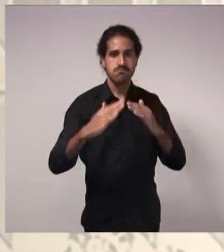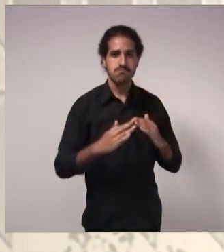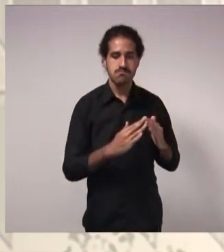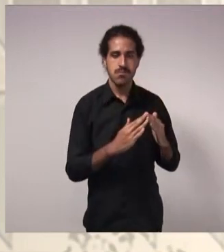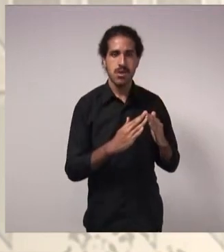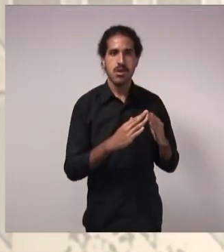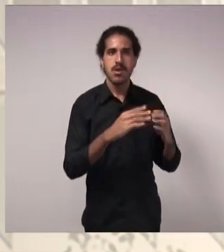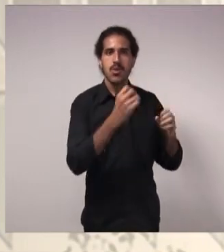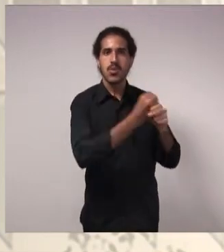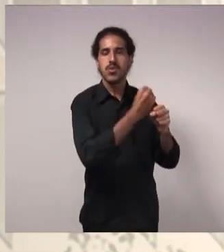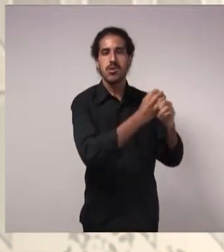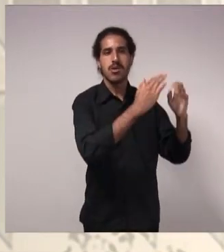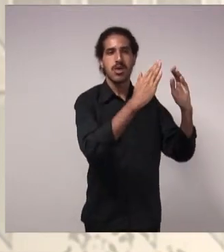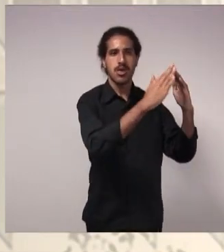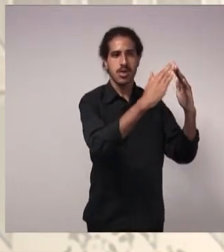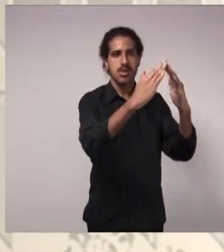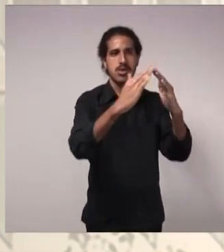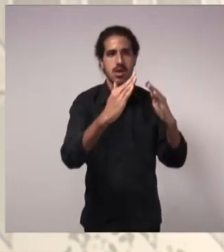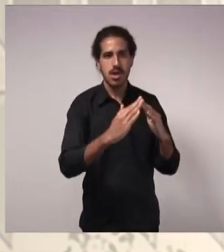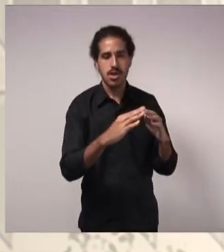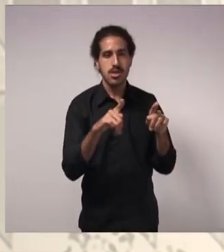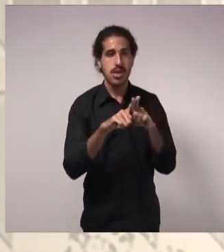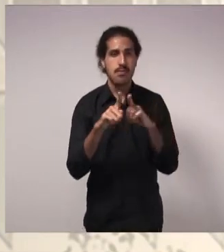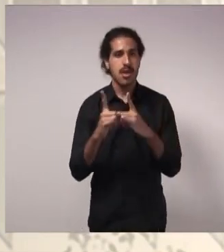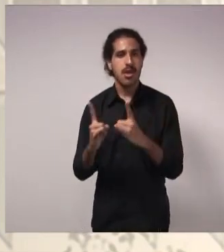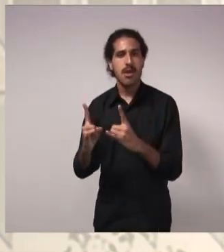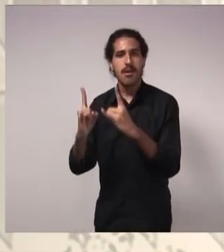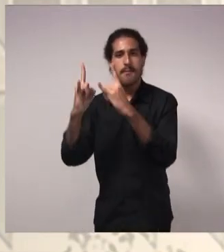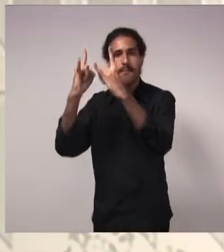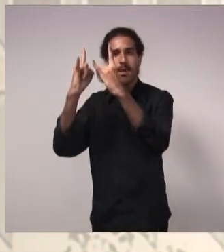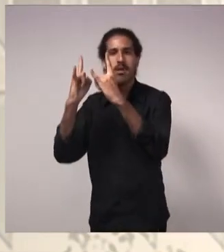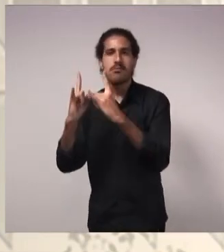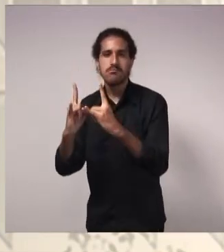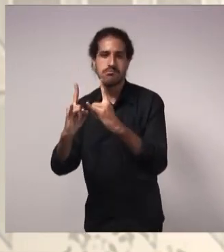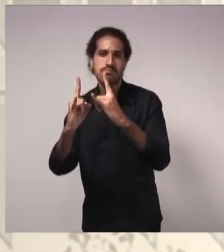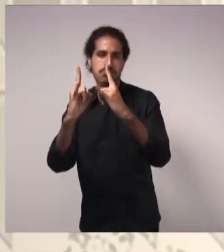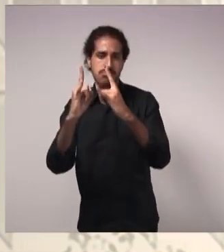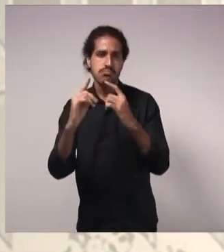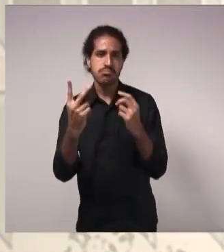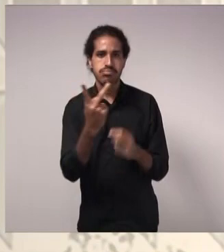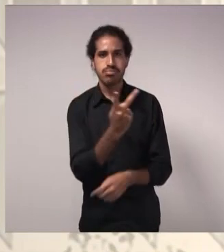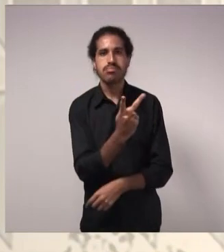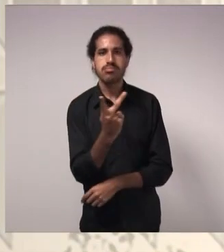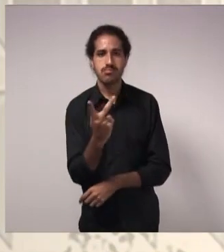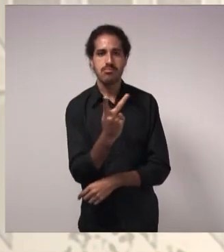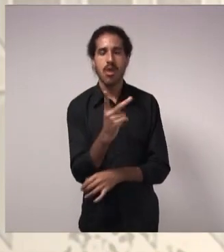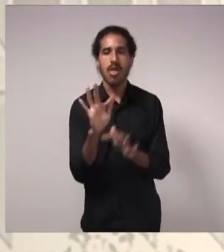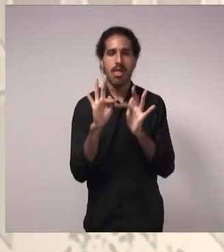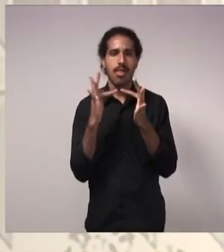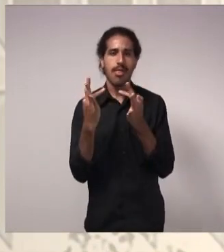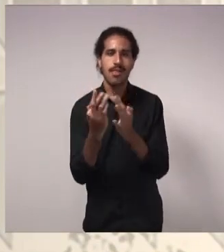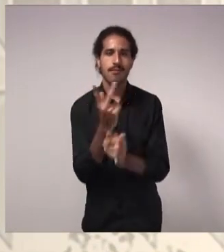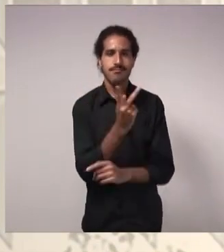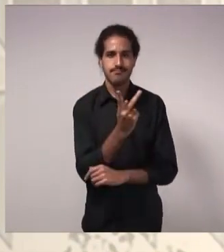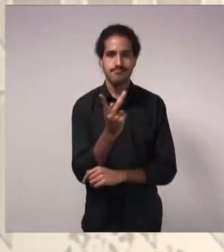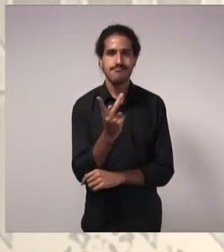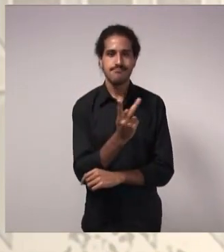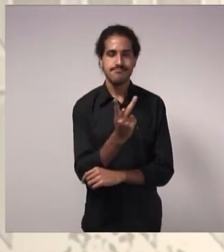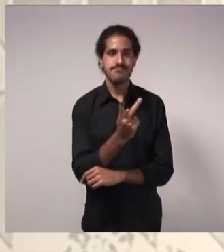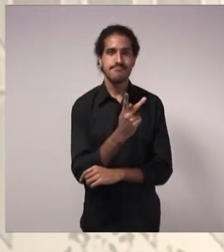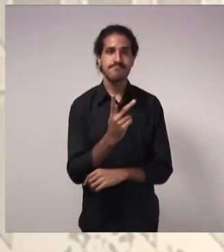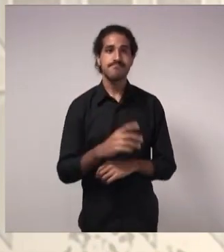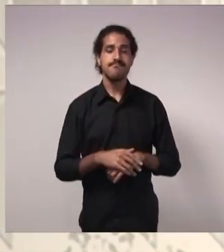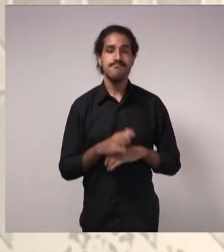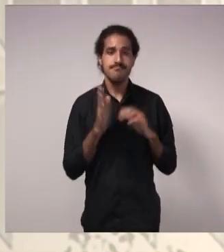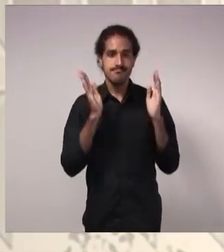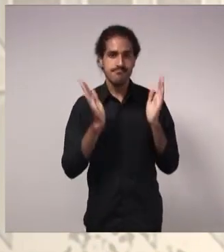uma edificação unifamiliar, as casas, ou em prédios de apartamento. Edificações multifamiliares. Essa etapa do estudo